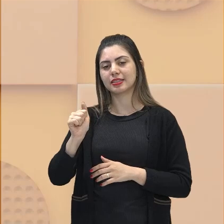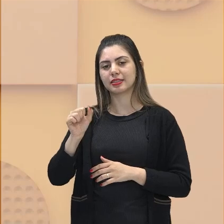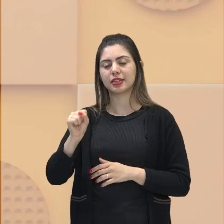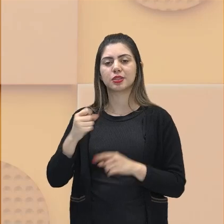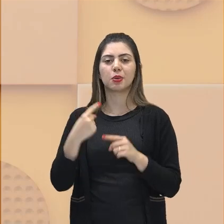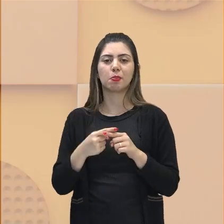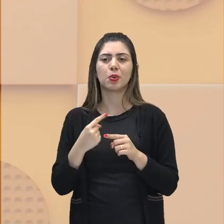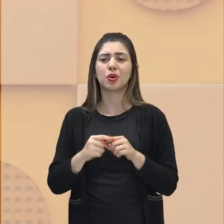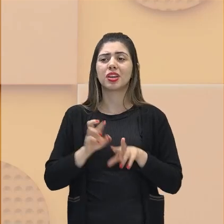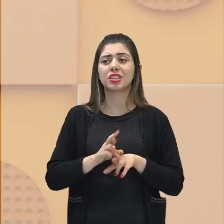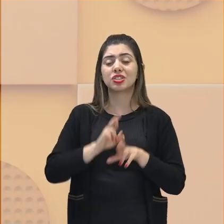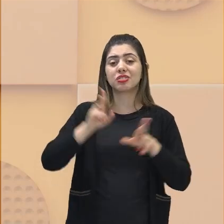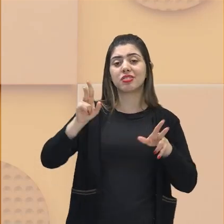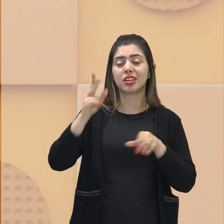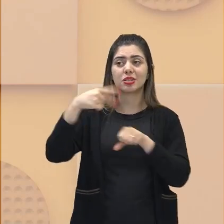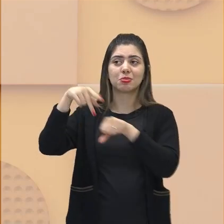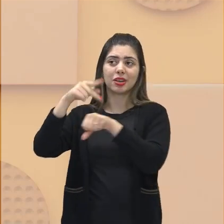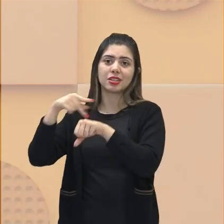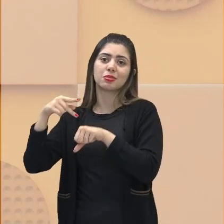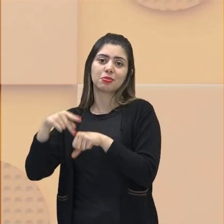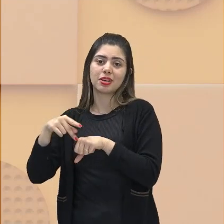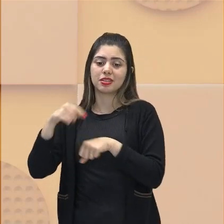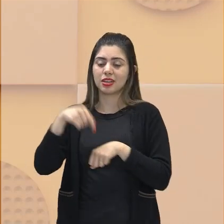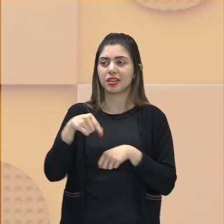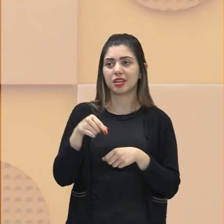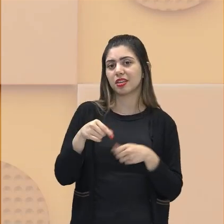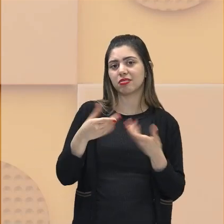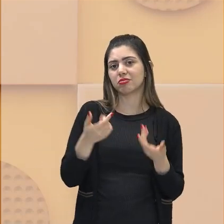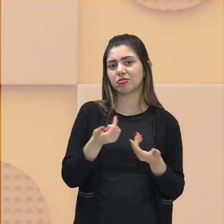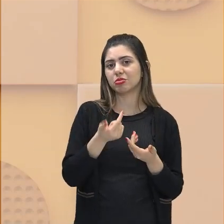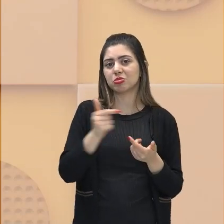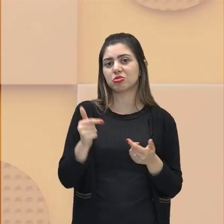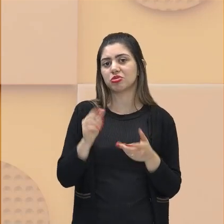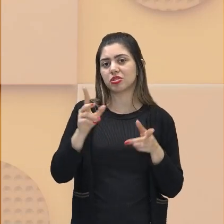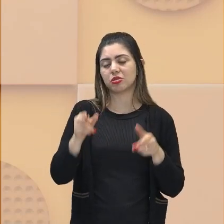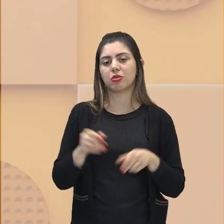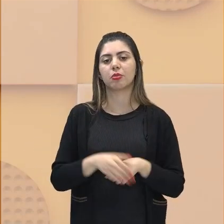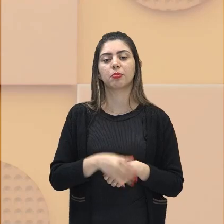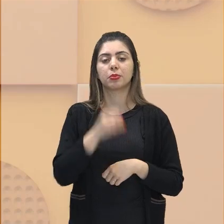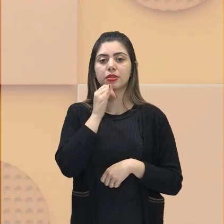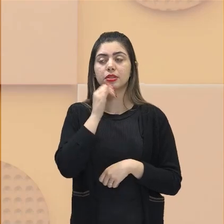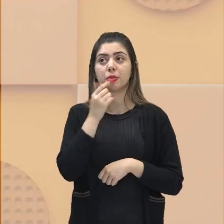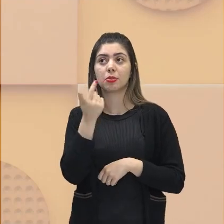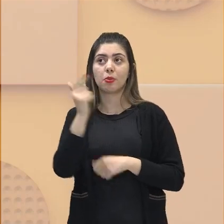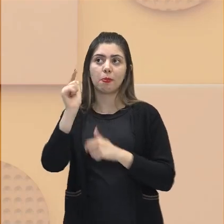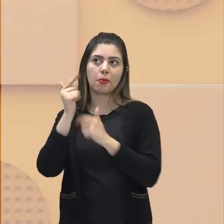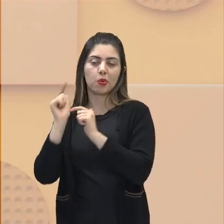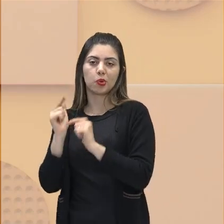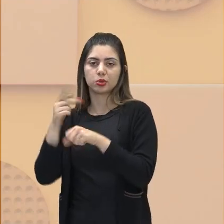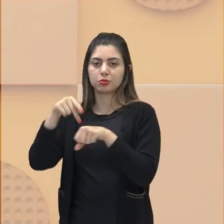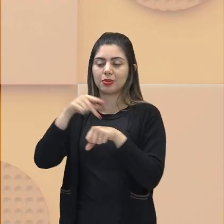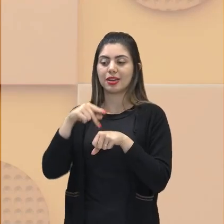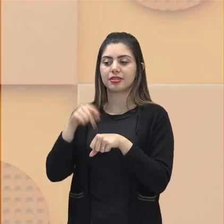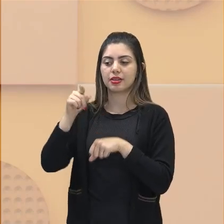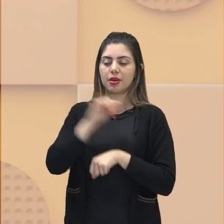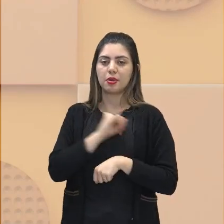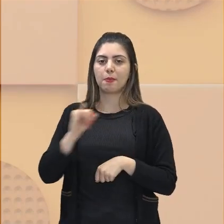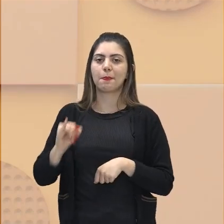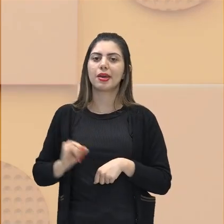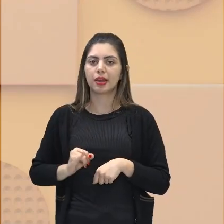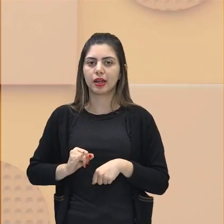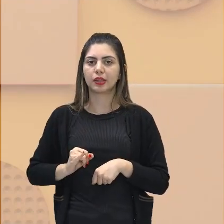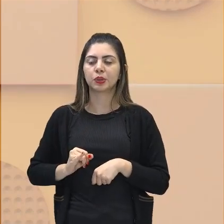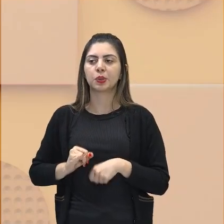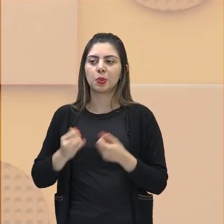do que tinha acontecido em outros países. Enquanto nos outros países o imperador perdeu poderes, aqui ele ganhou, mesmo